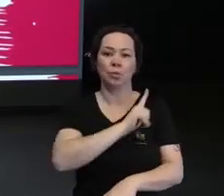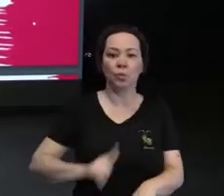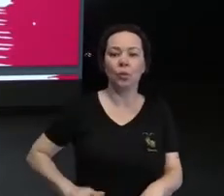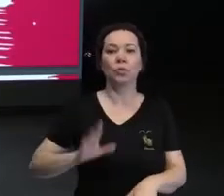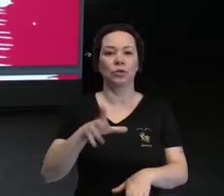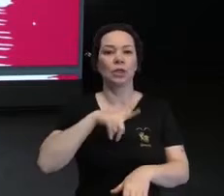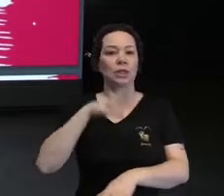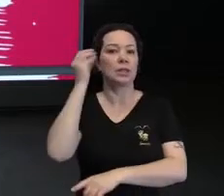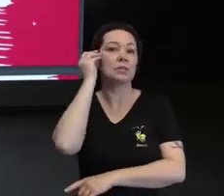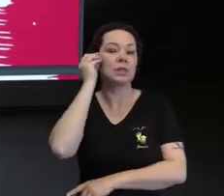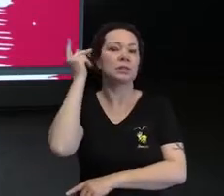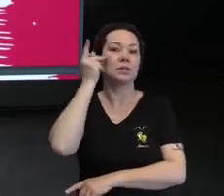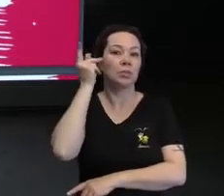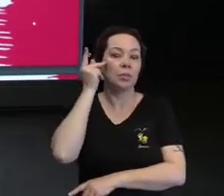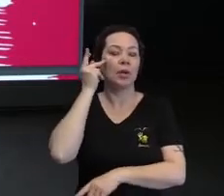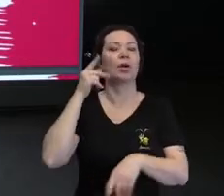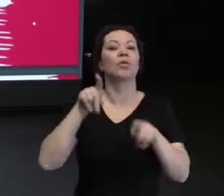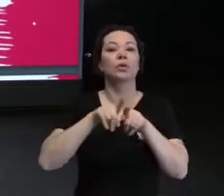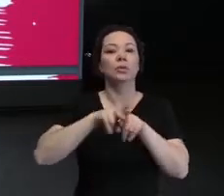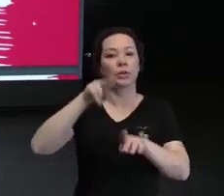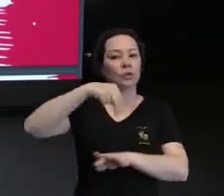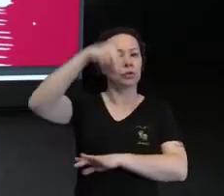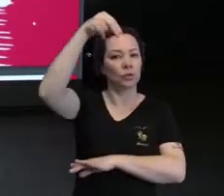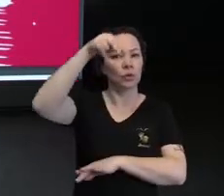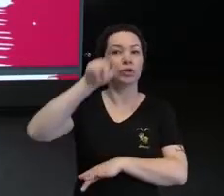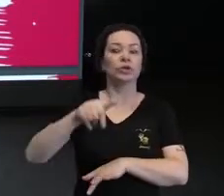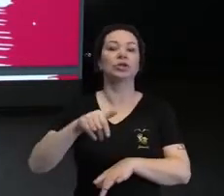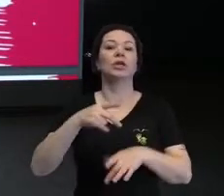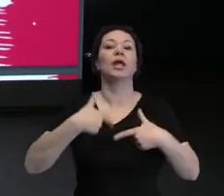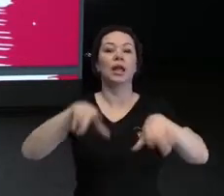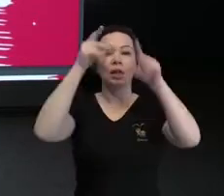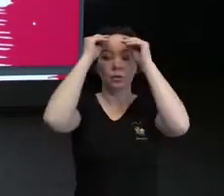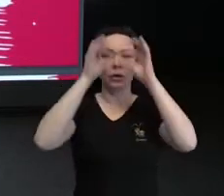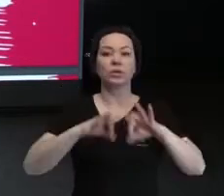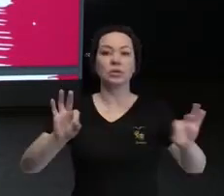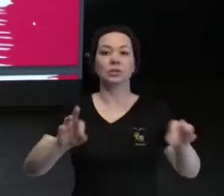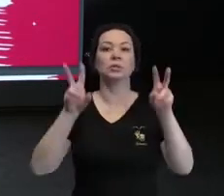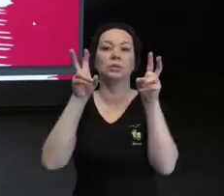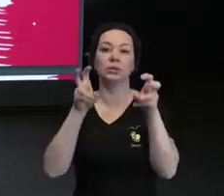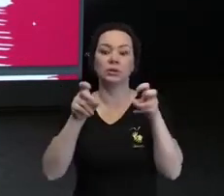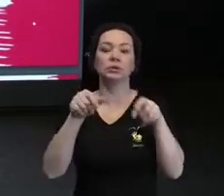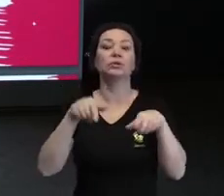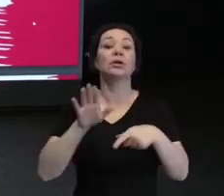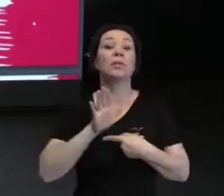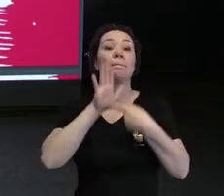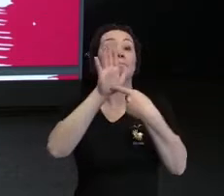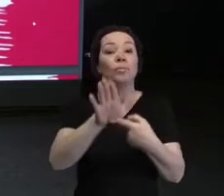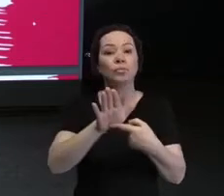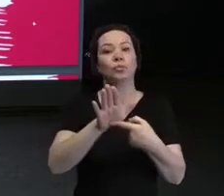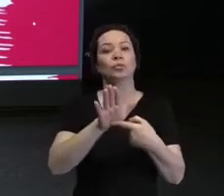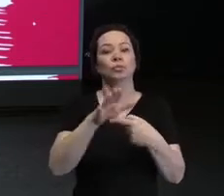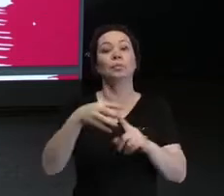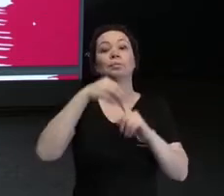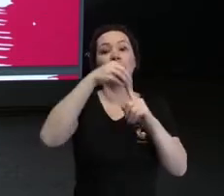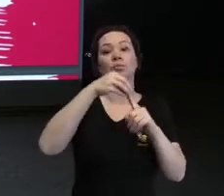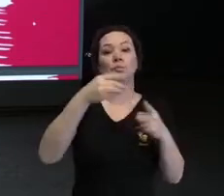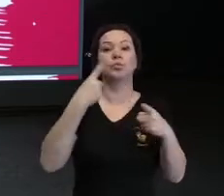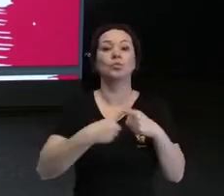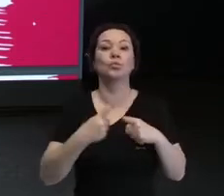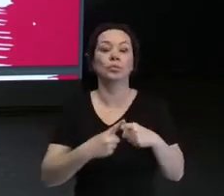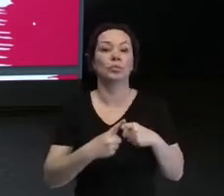Paulo, no Ceará, sobre o termo linguagem simples. E ele já tem trazido essa discussão, principalmente porque